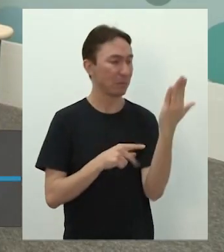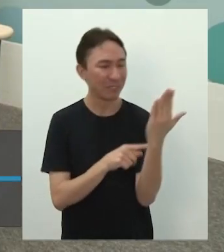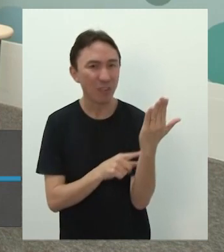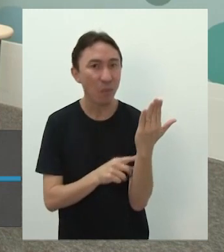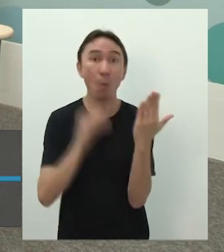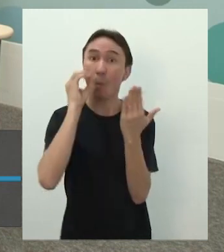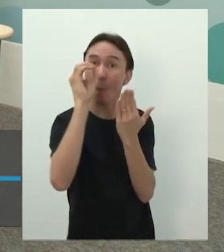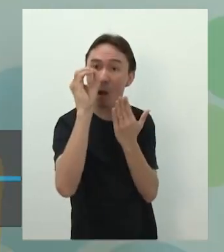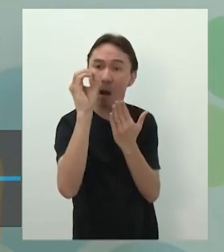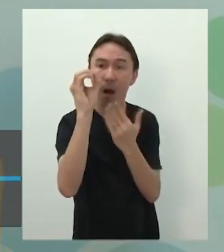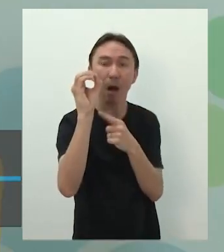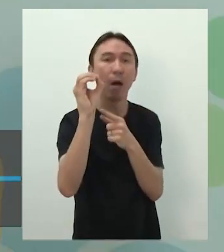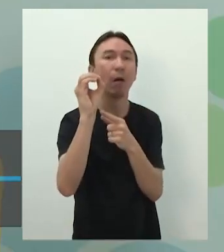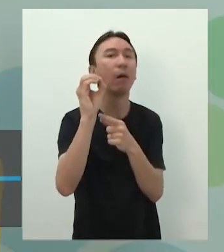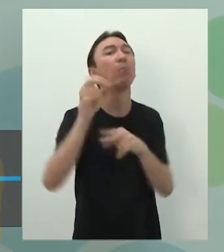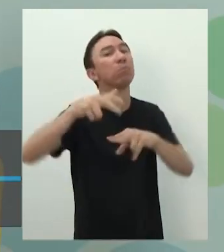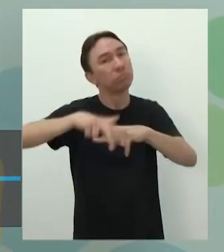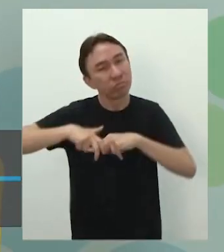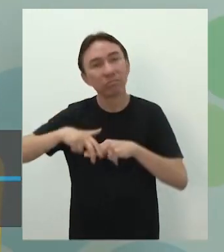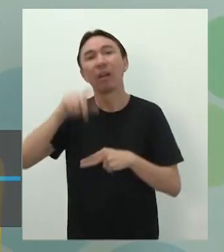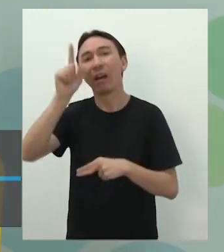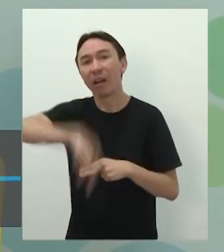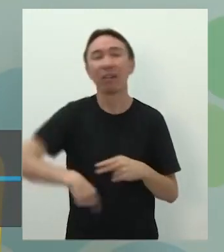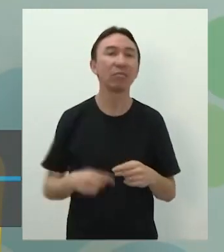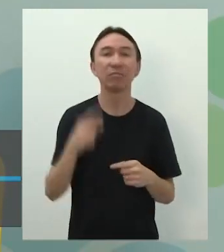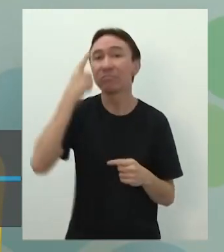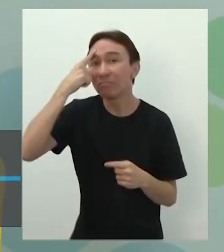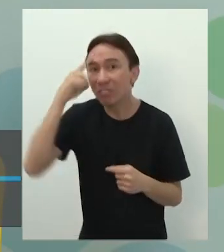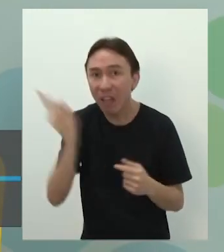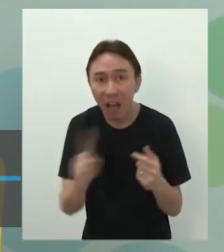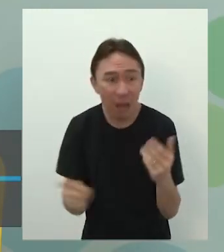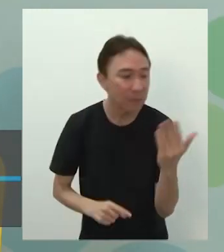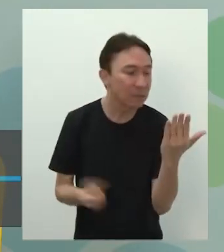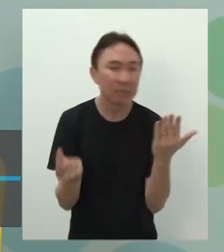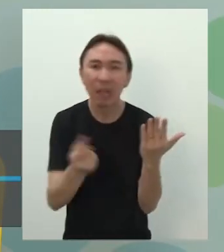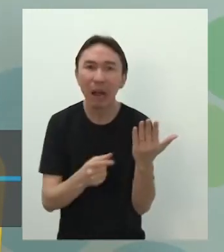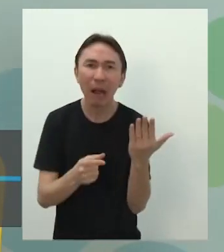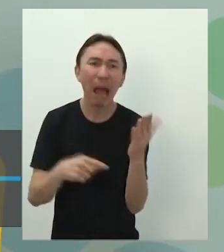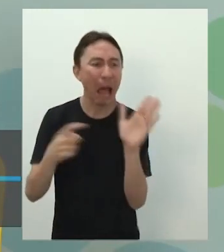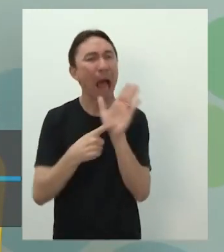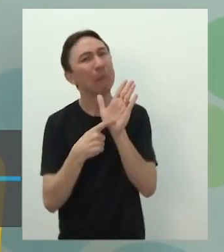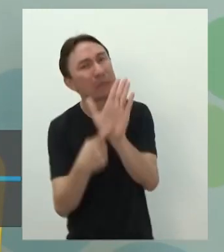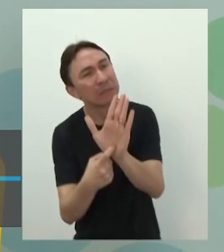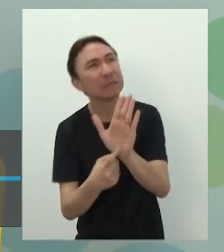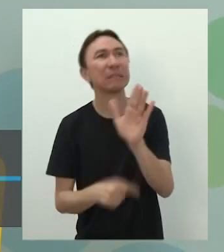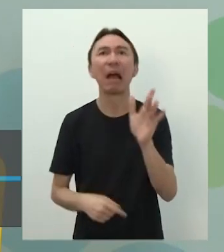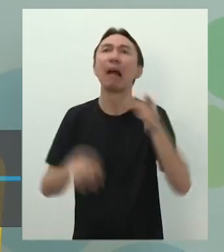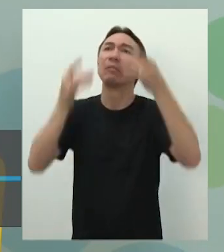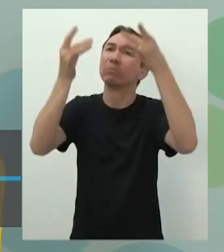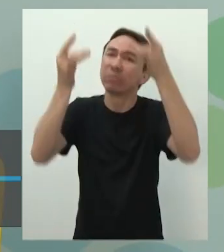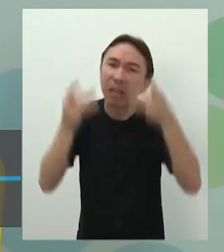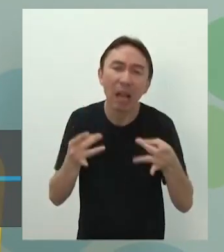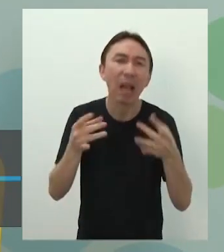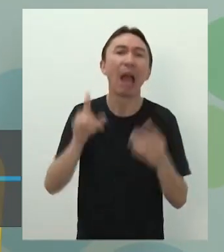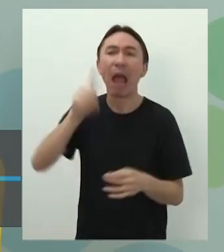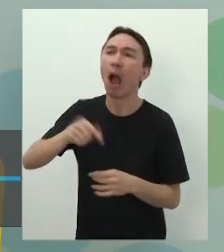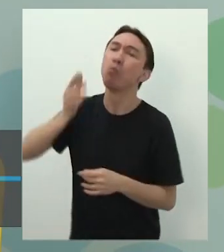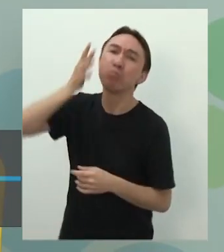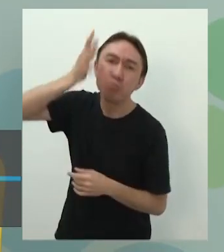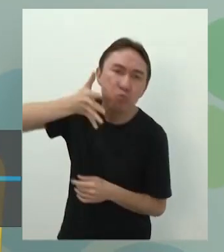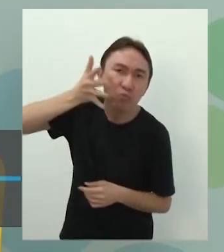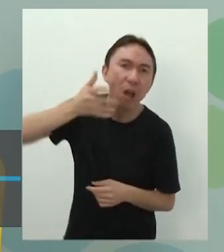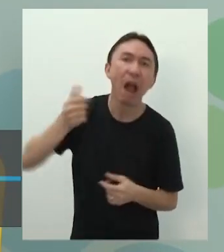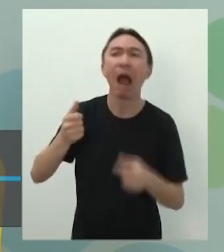atípico, mas vocês, mais à frente, podem tentar prestar os vestibulinhos da EZTEC, que também é cobrado isso, essa visão que vocês